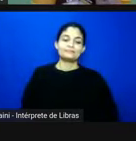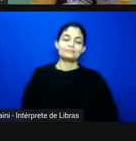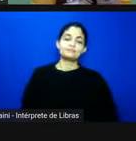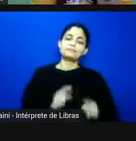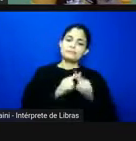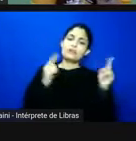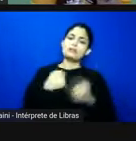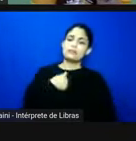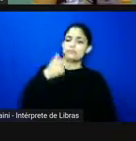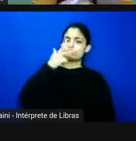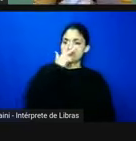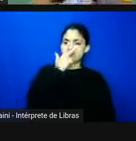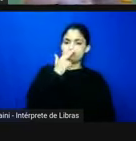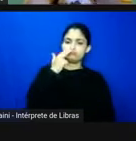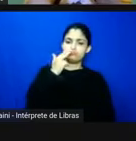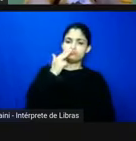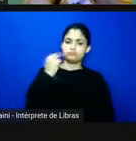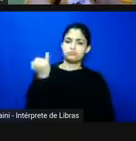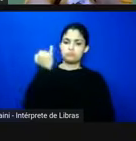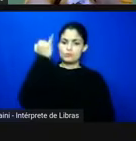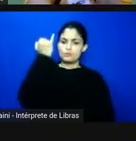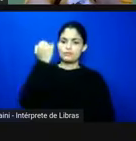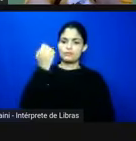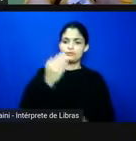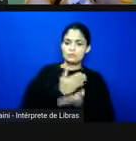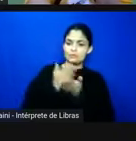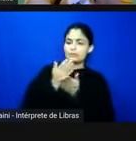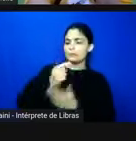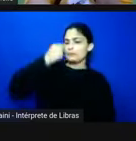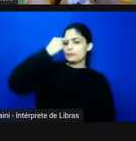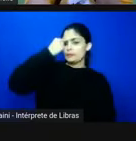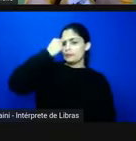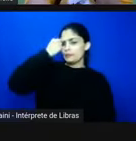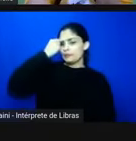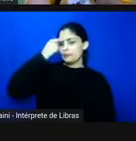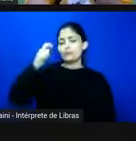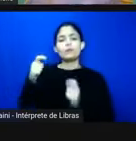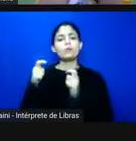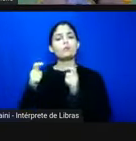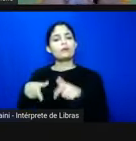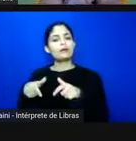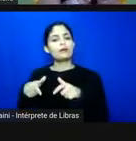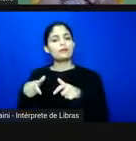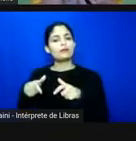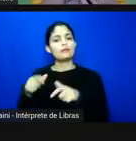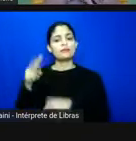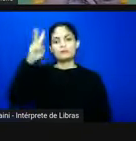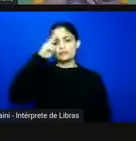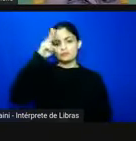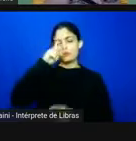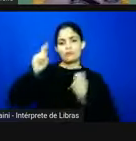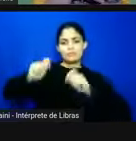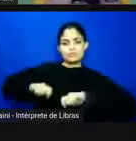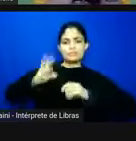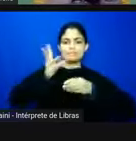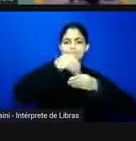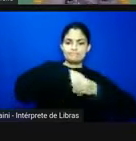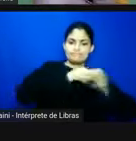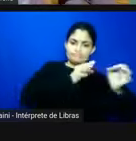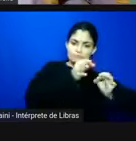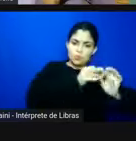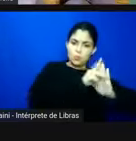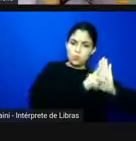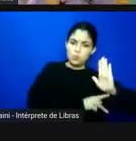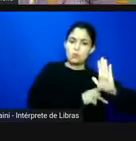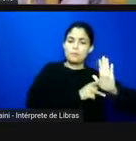acho fundamental pra gente começar a pensar o lugar que a história tem que ocupar dentro dos planejamentos pedagógicos eu pra